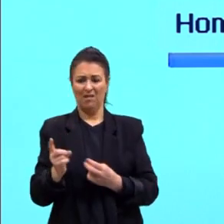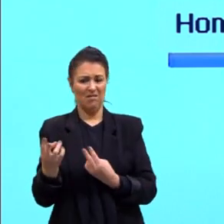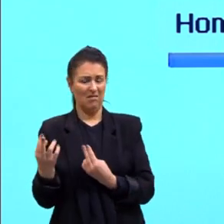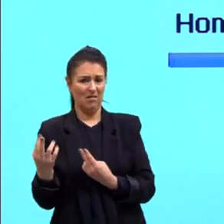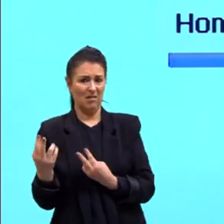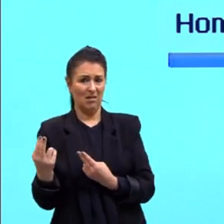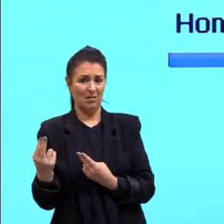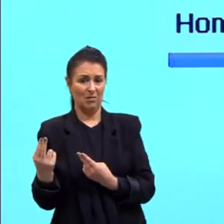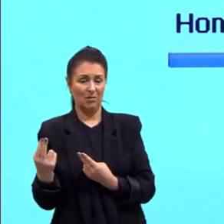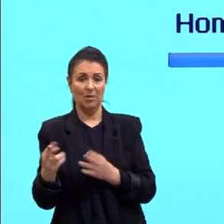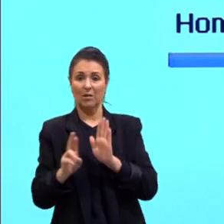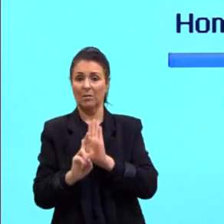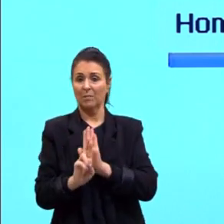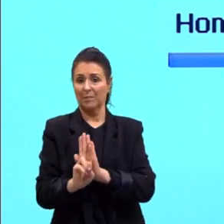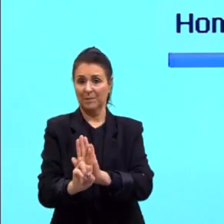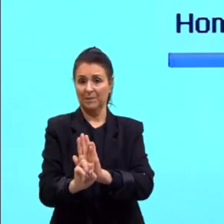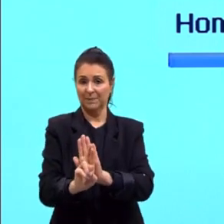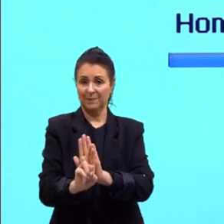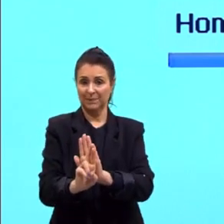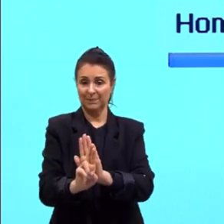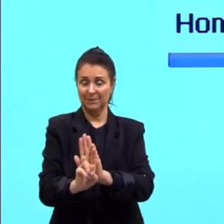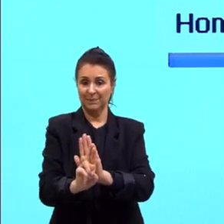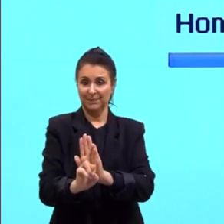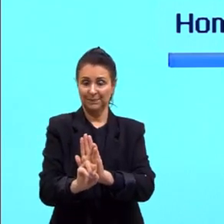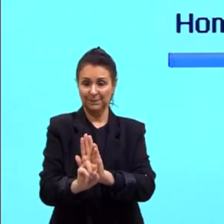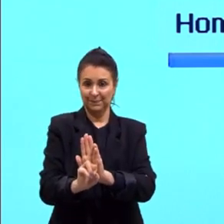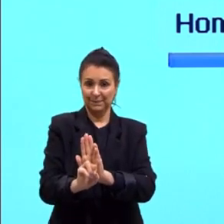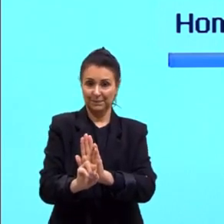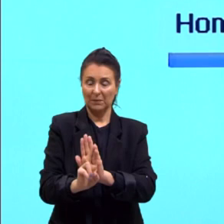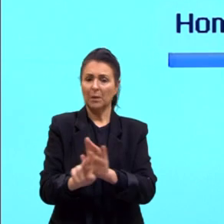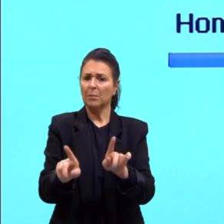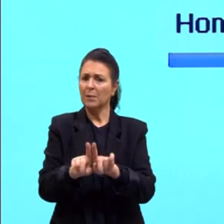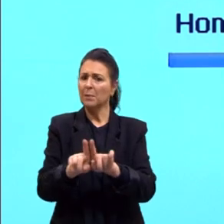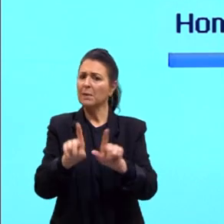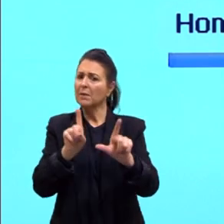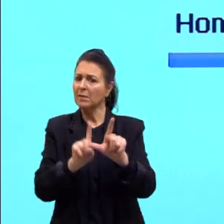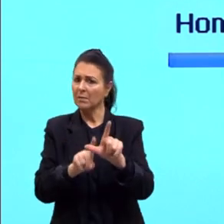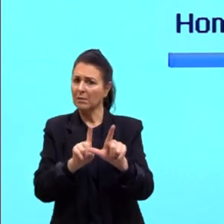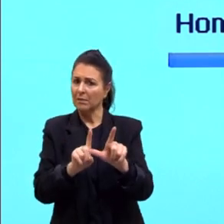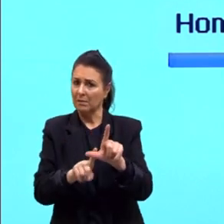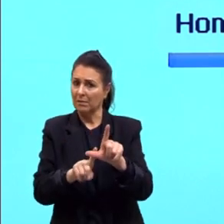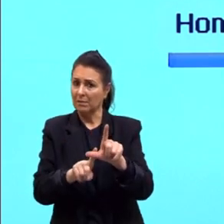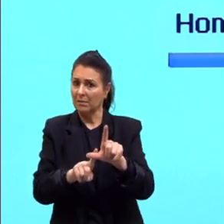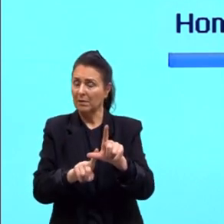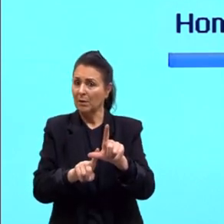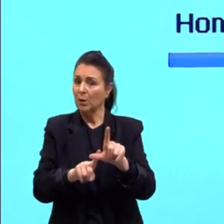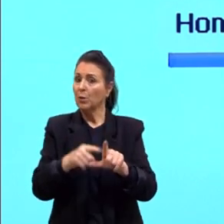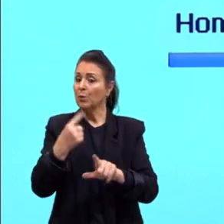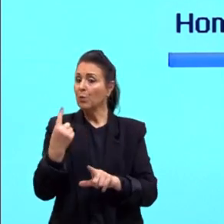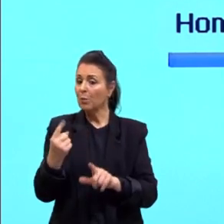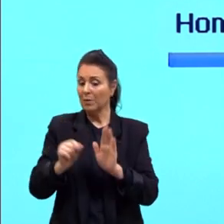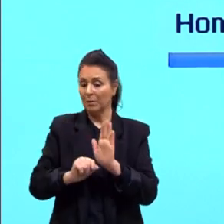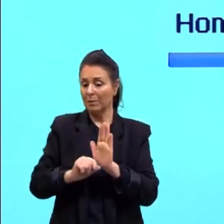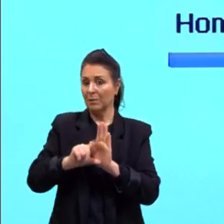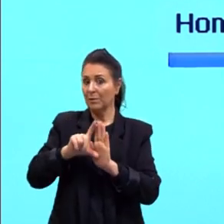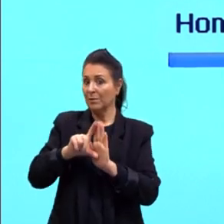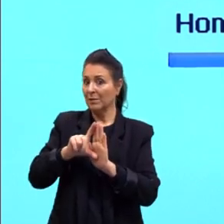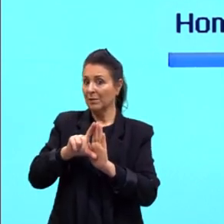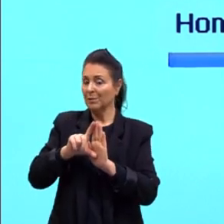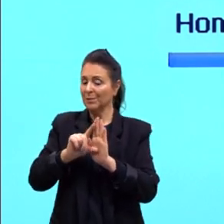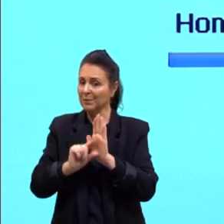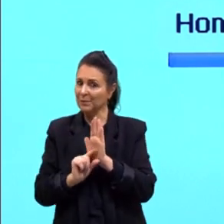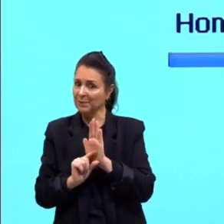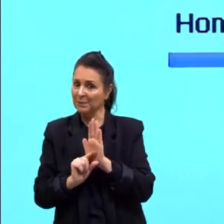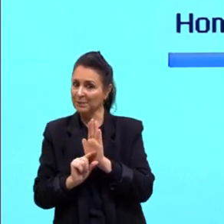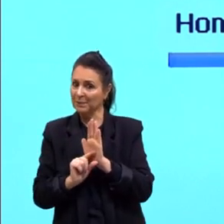Então, são representadas pela mesma letra, só que uma maiúscula e